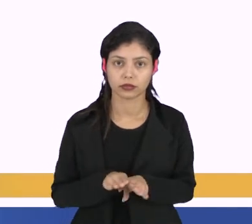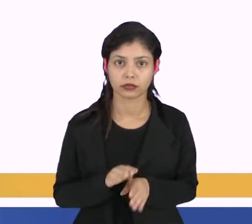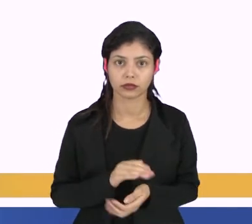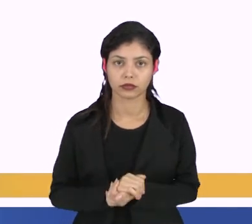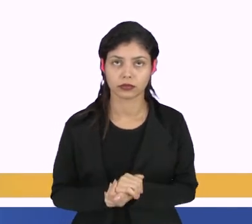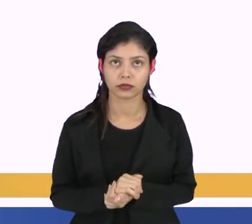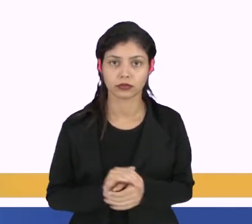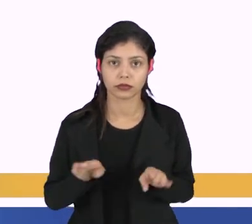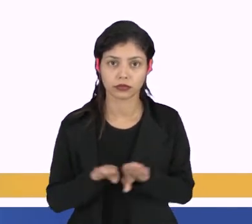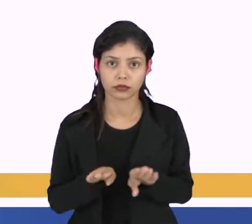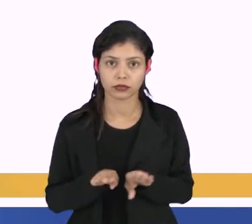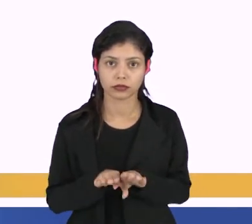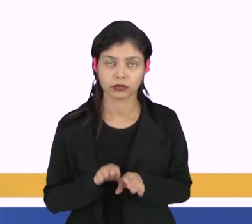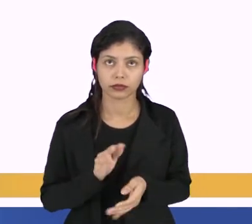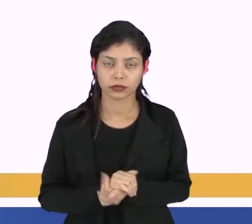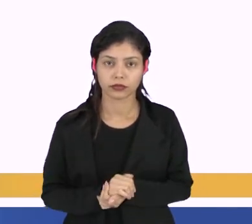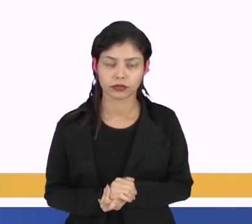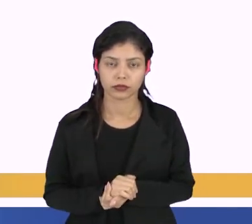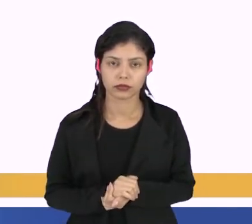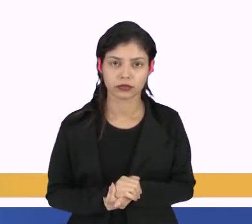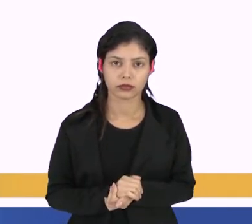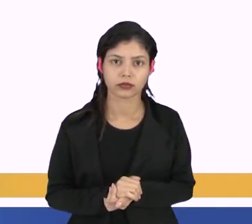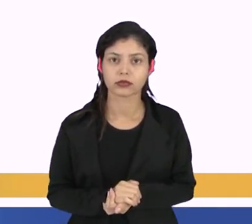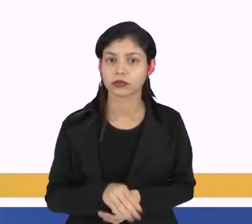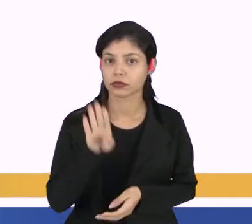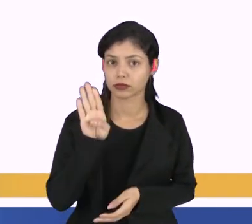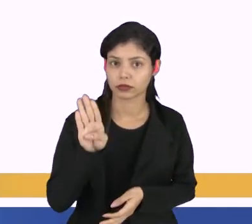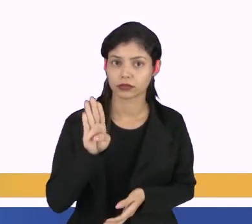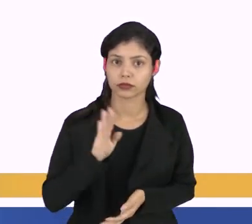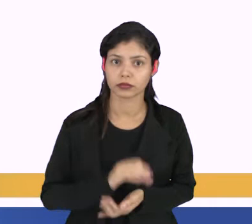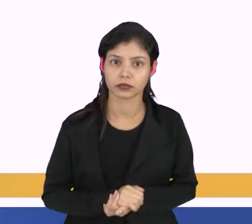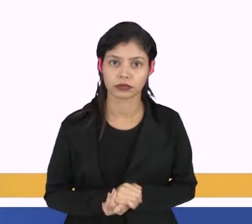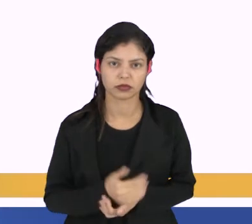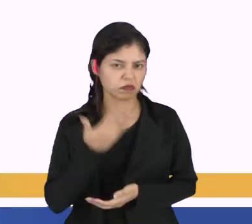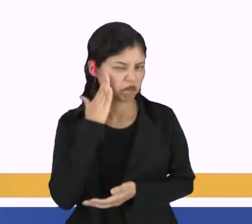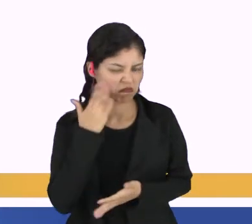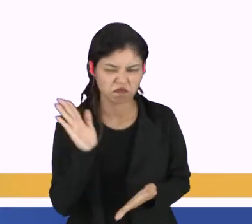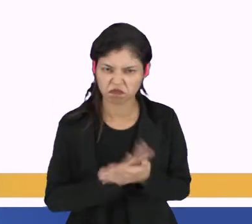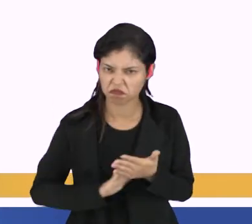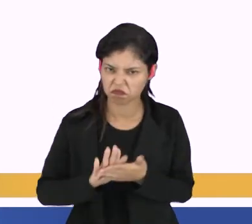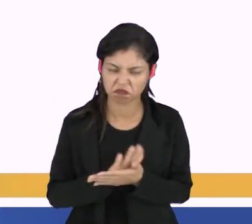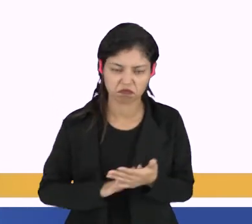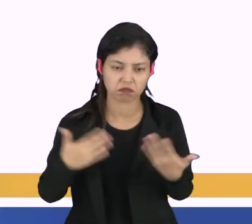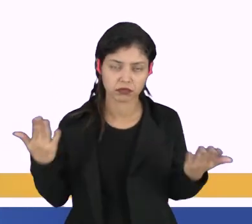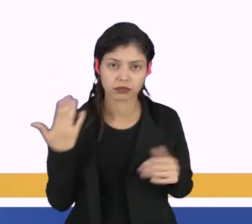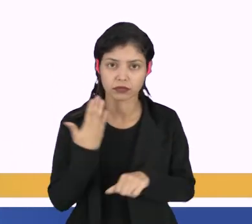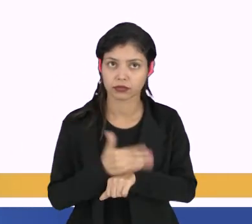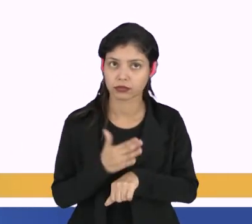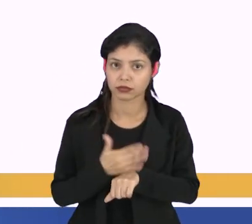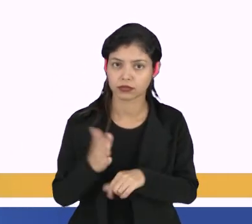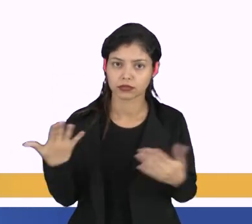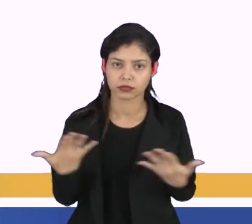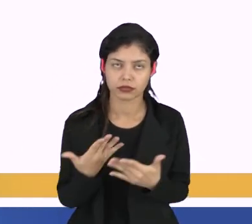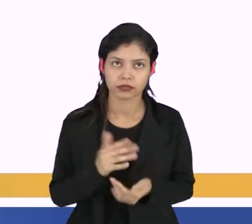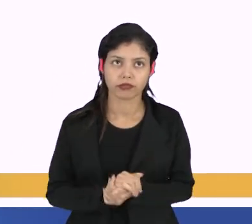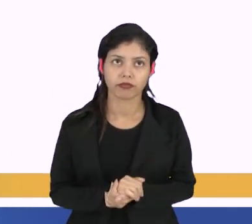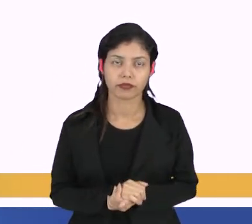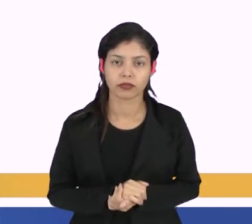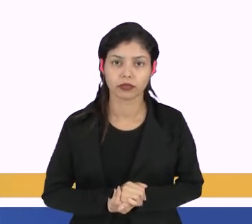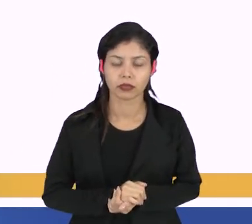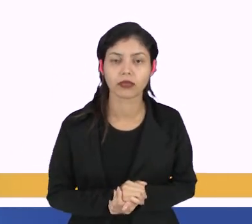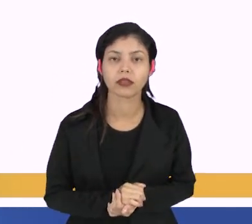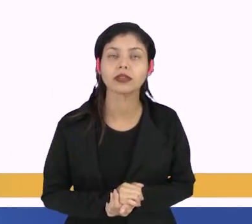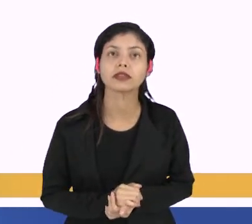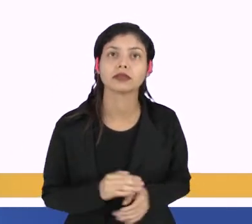de J, enésima coluna de B. Espera aí, professor, não entendi nada. Então vamos à prática, gente. Então nesse